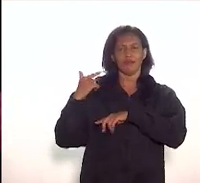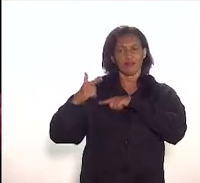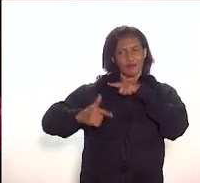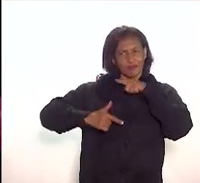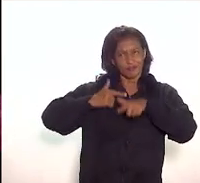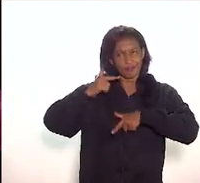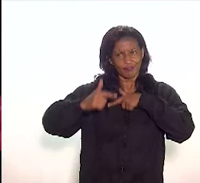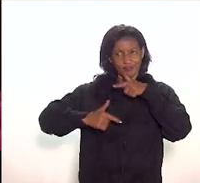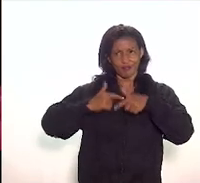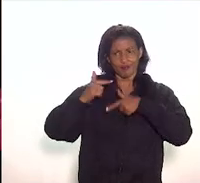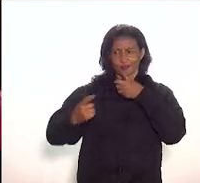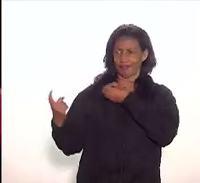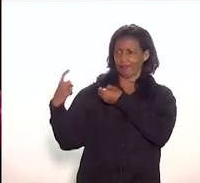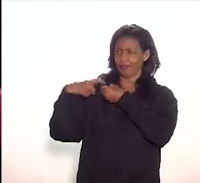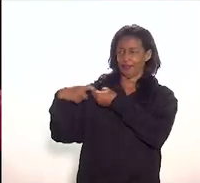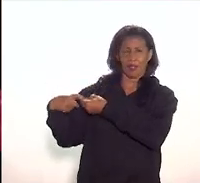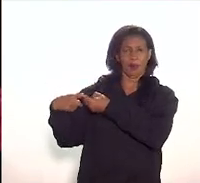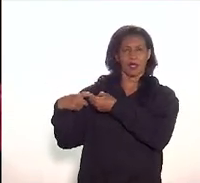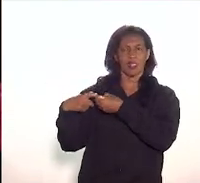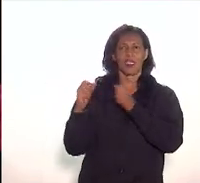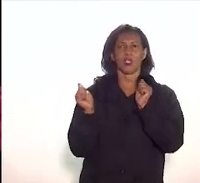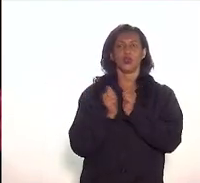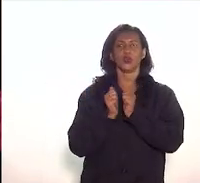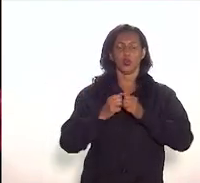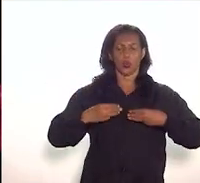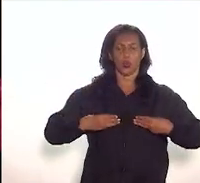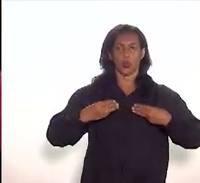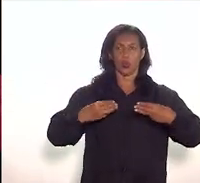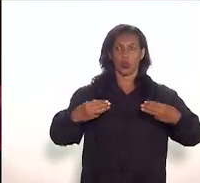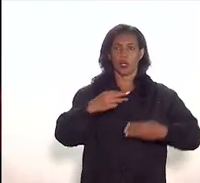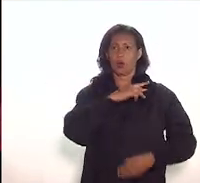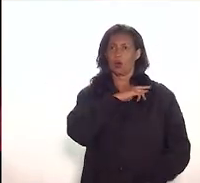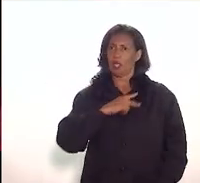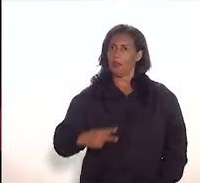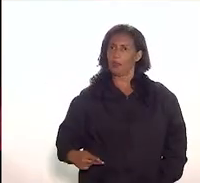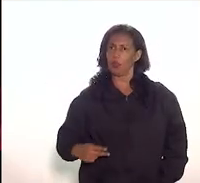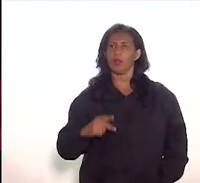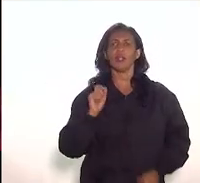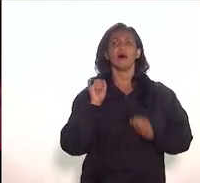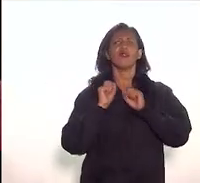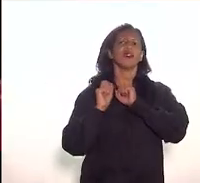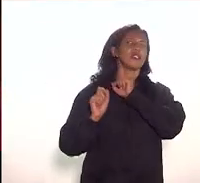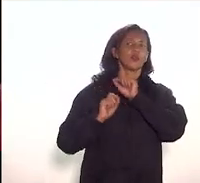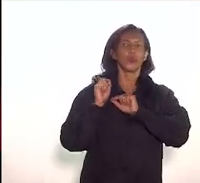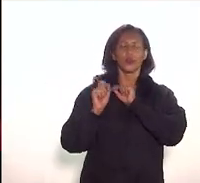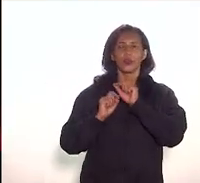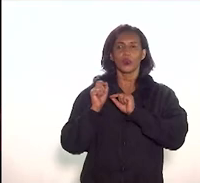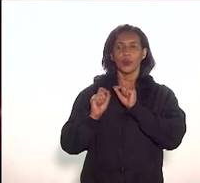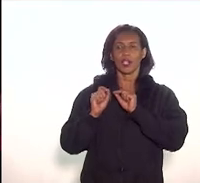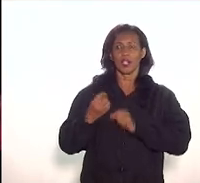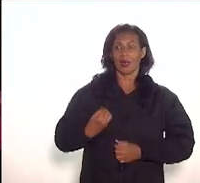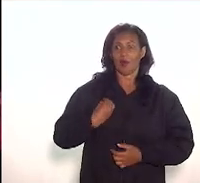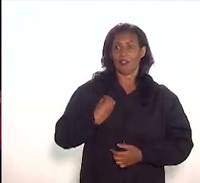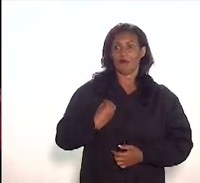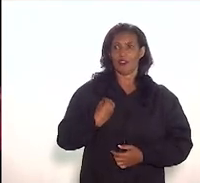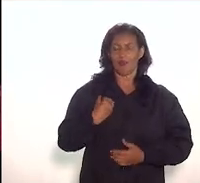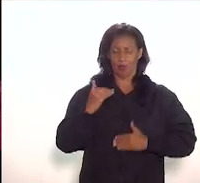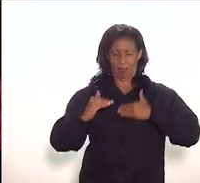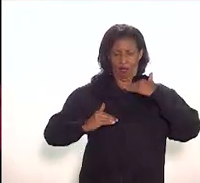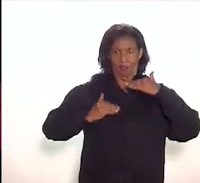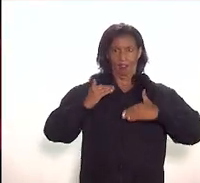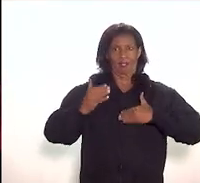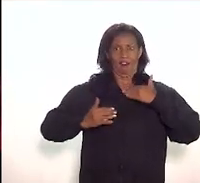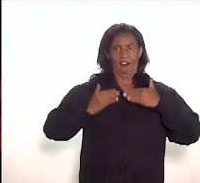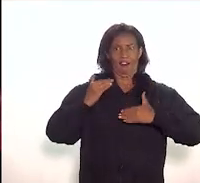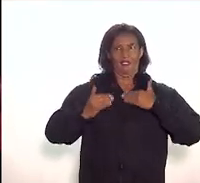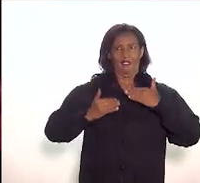vem em parceria com o Museu da República fazendo esse museu estar vivo né